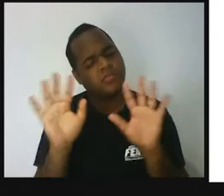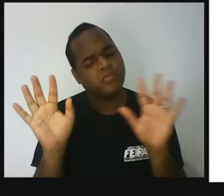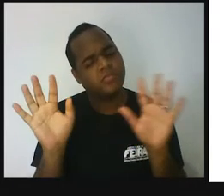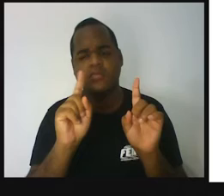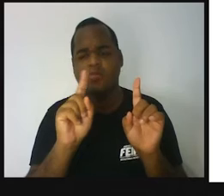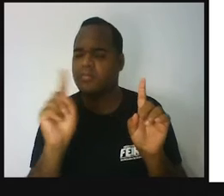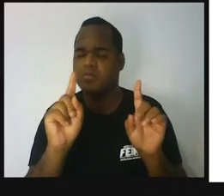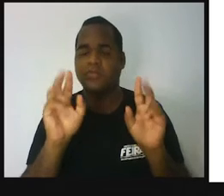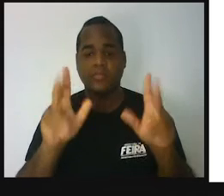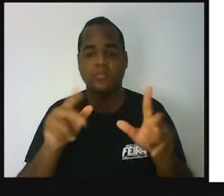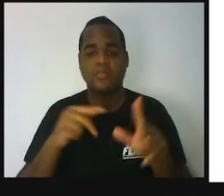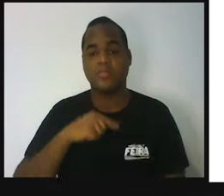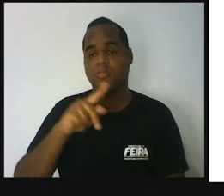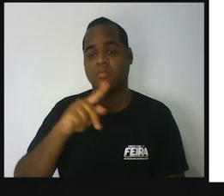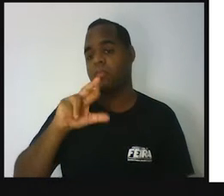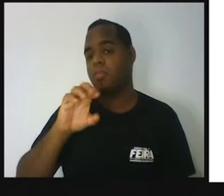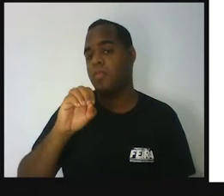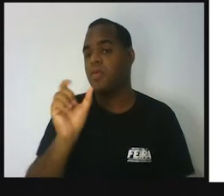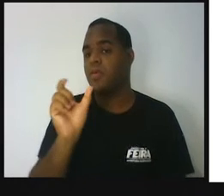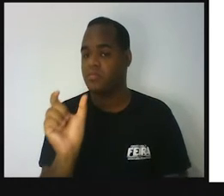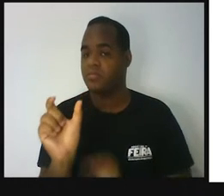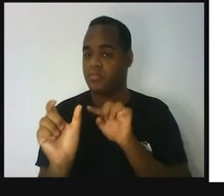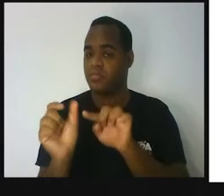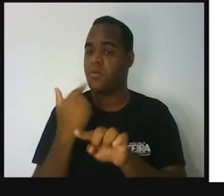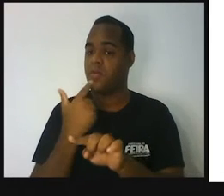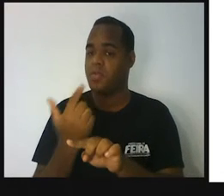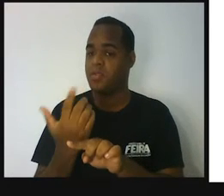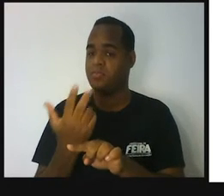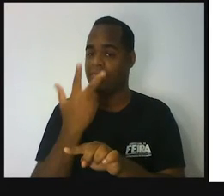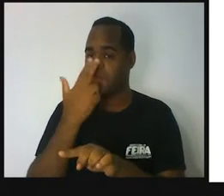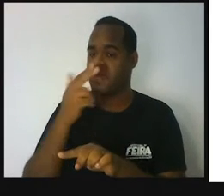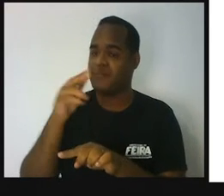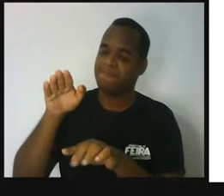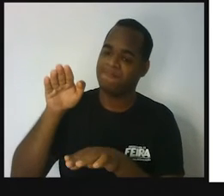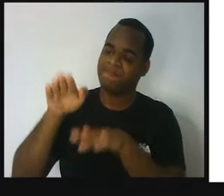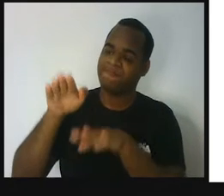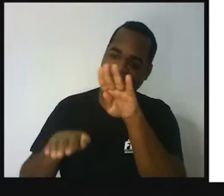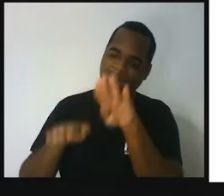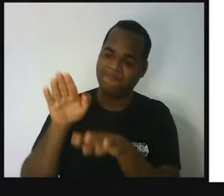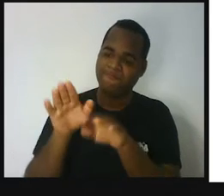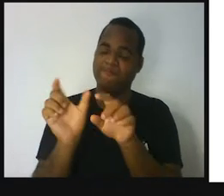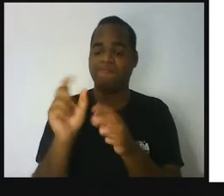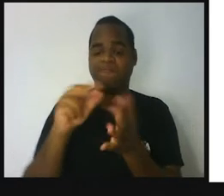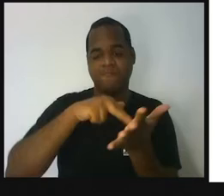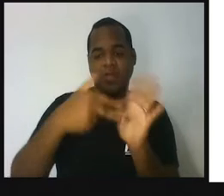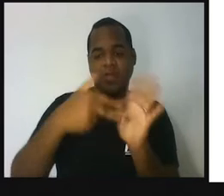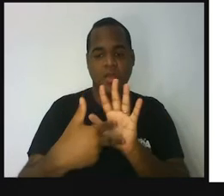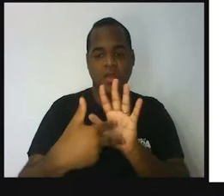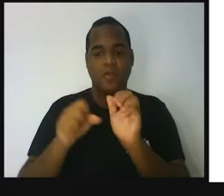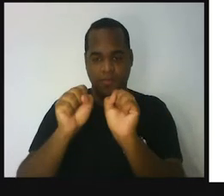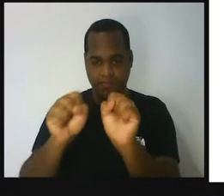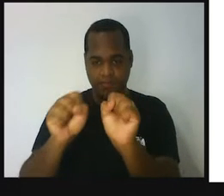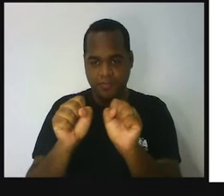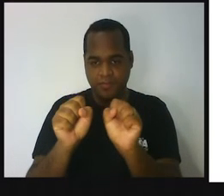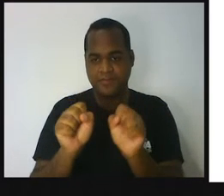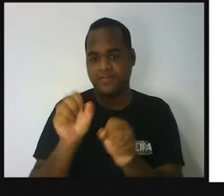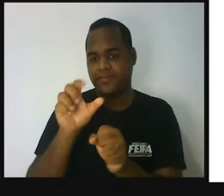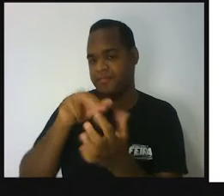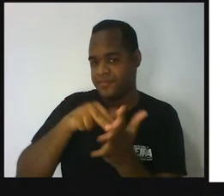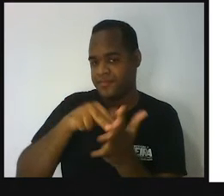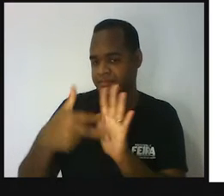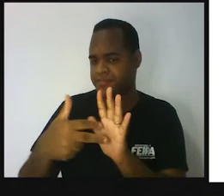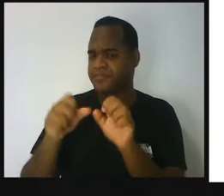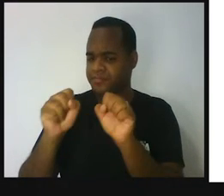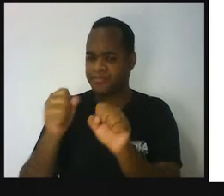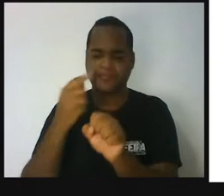Probabilístico vem de probabilidade. Essa palavrinha probabilidade você já ouviu em algum